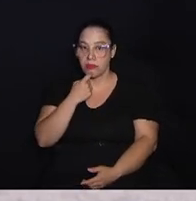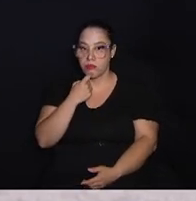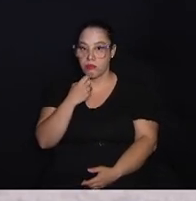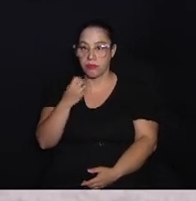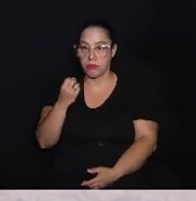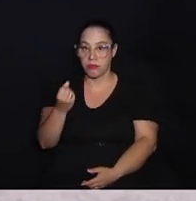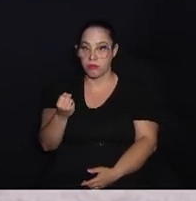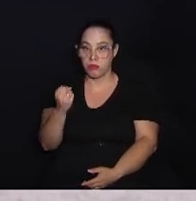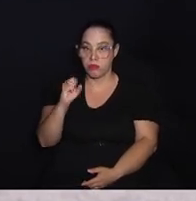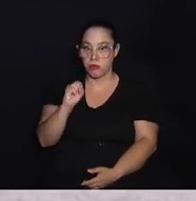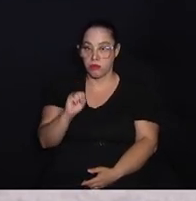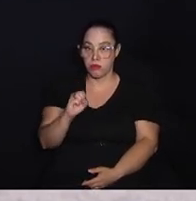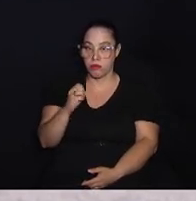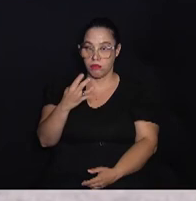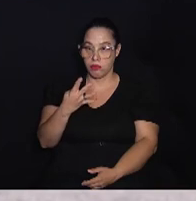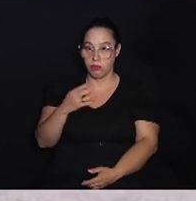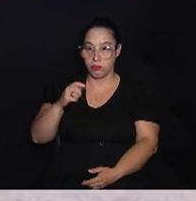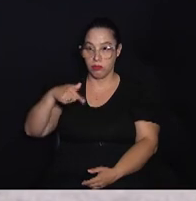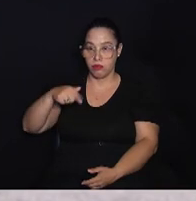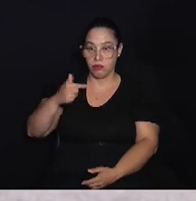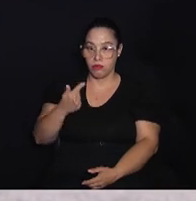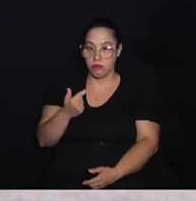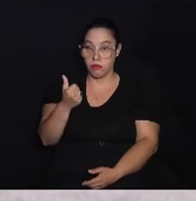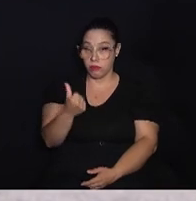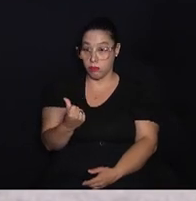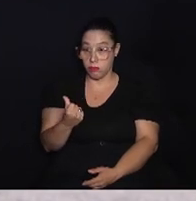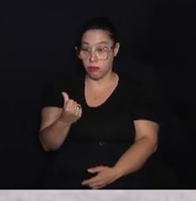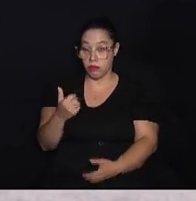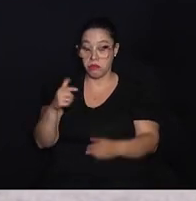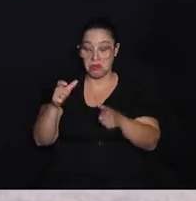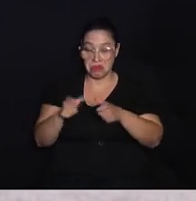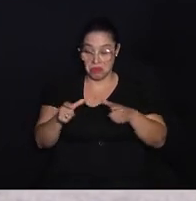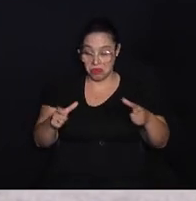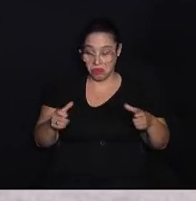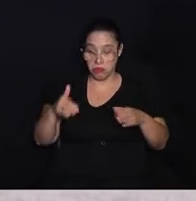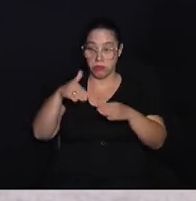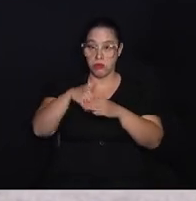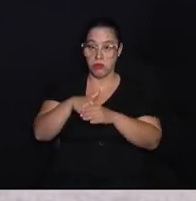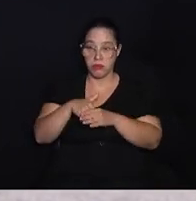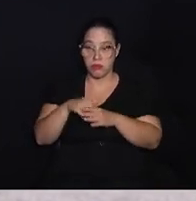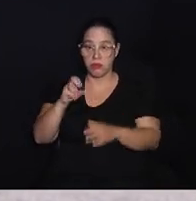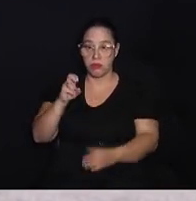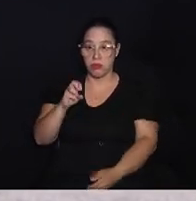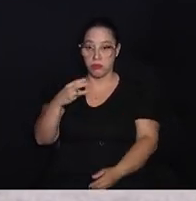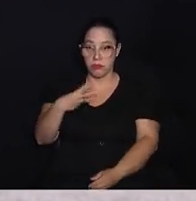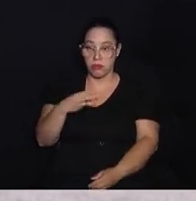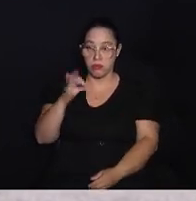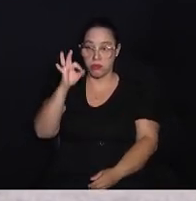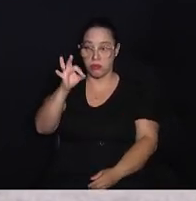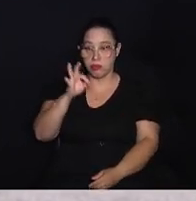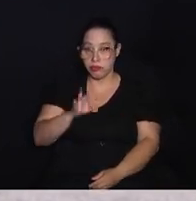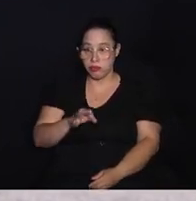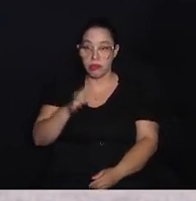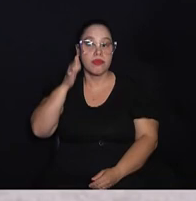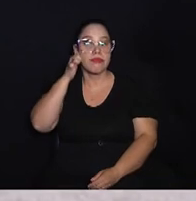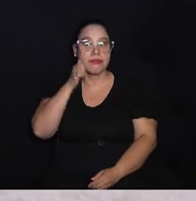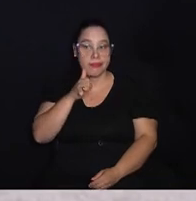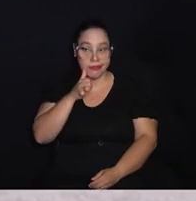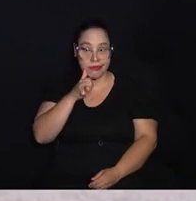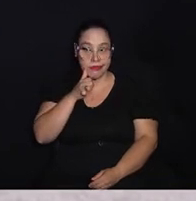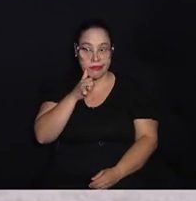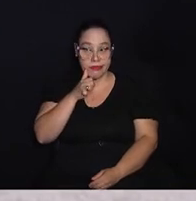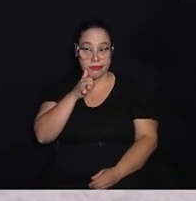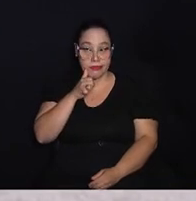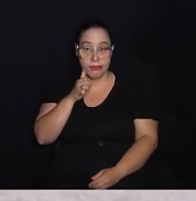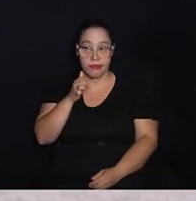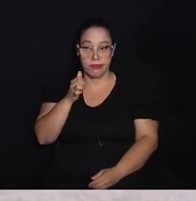884.726 eleitores, sendo 53% do público feminino,